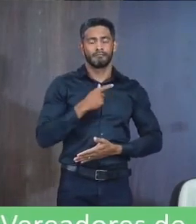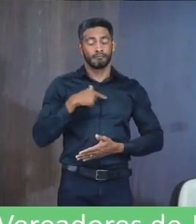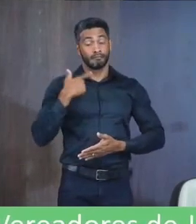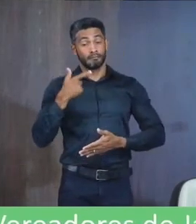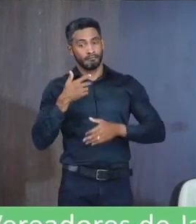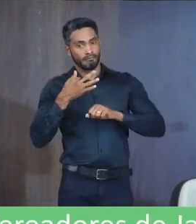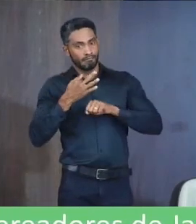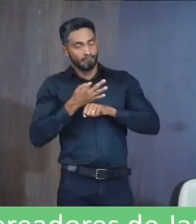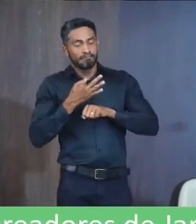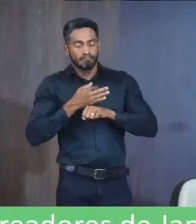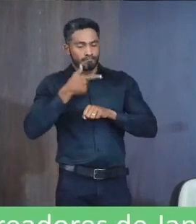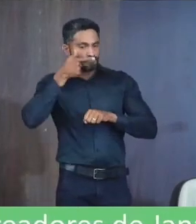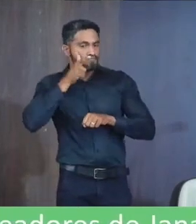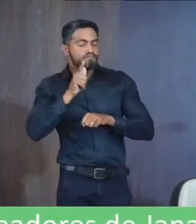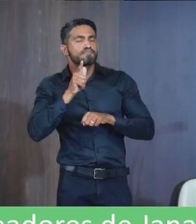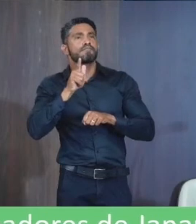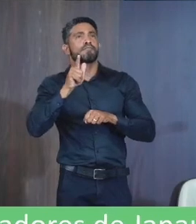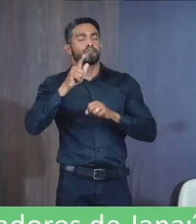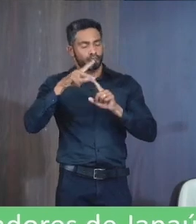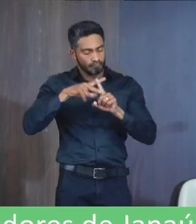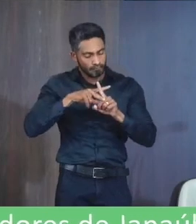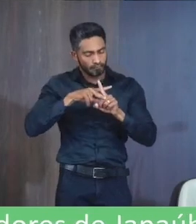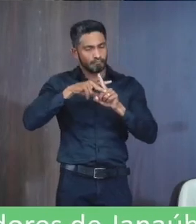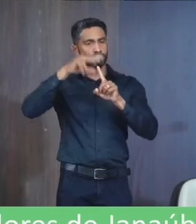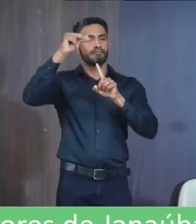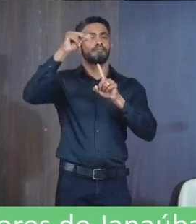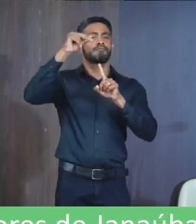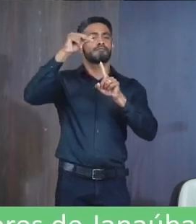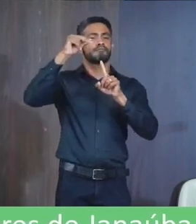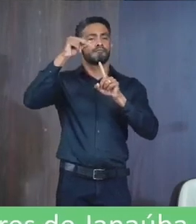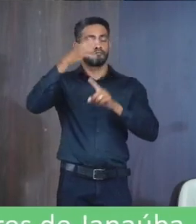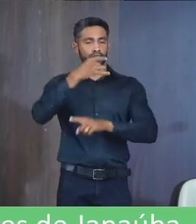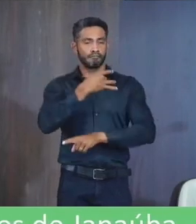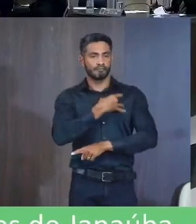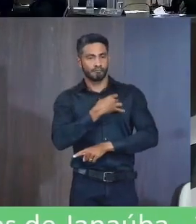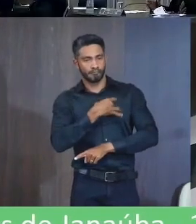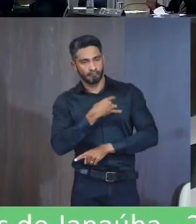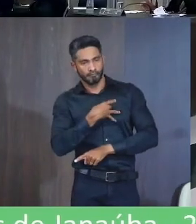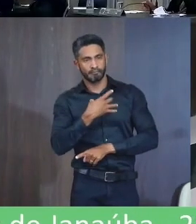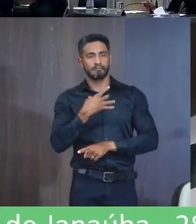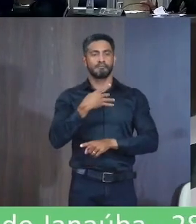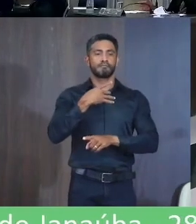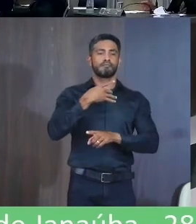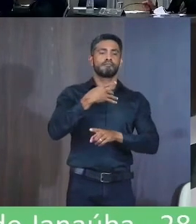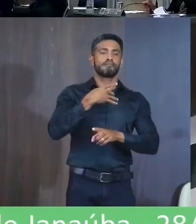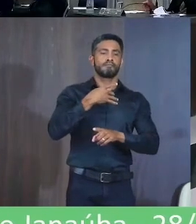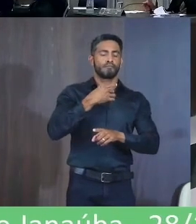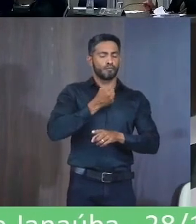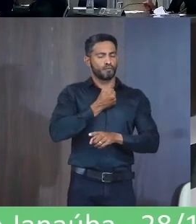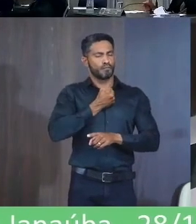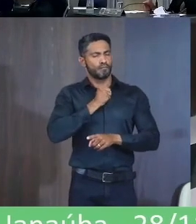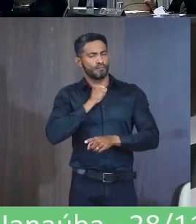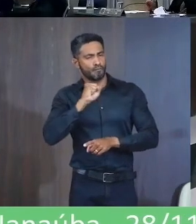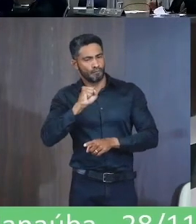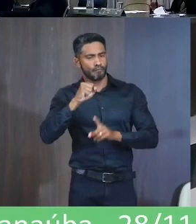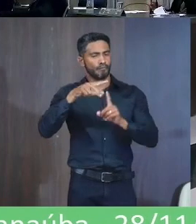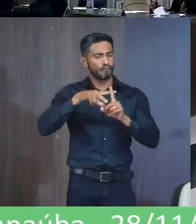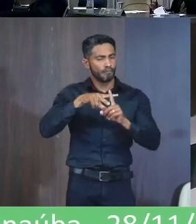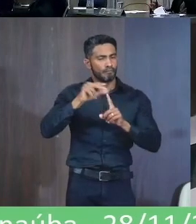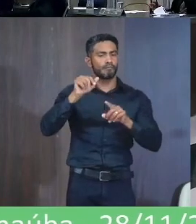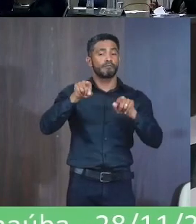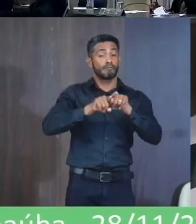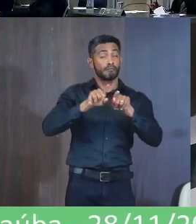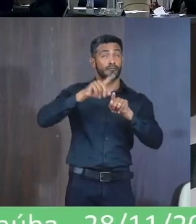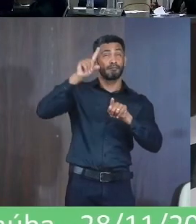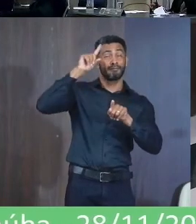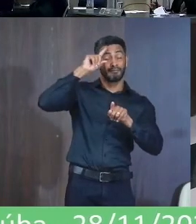superação Cada dia Nós vencemos O medo Vencemos O ódio E a dificuldade Do